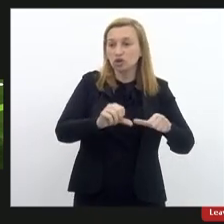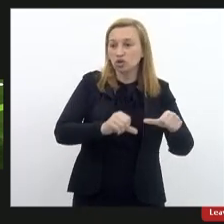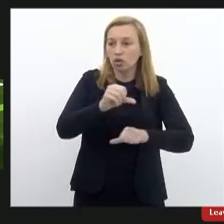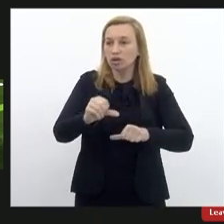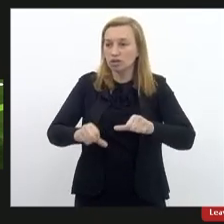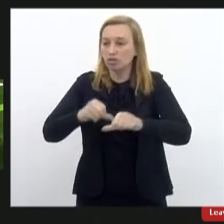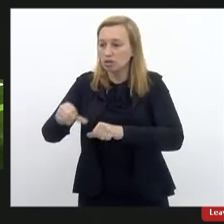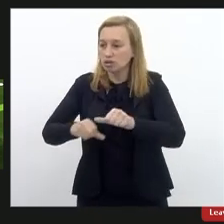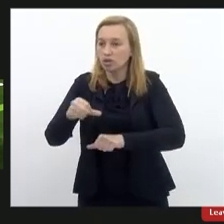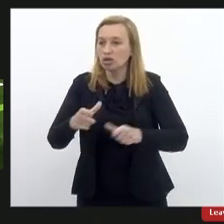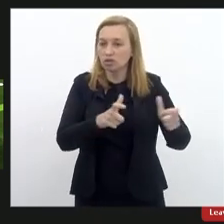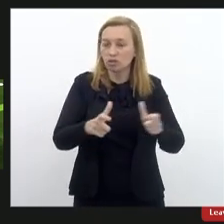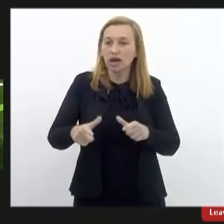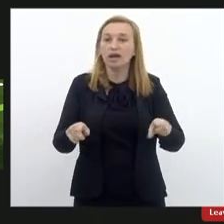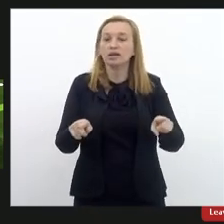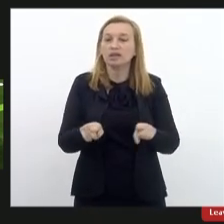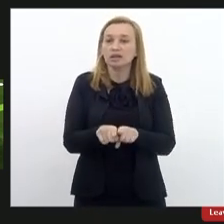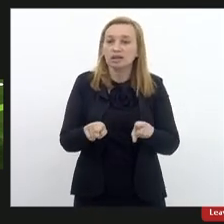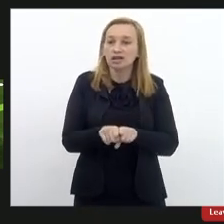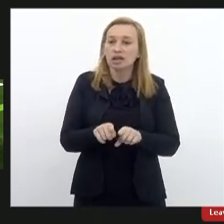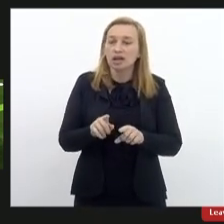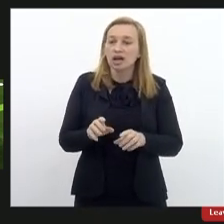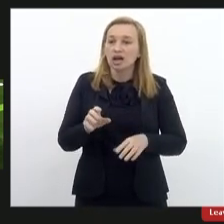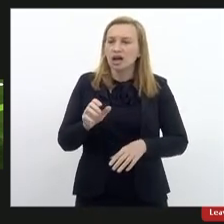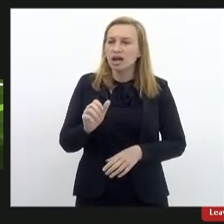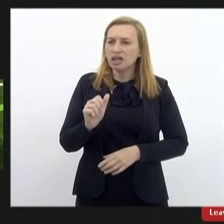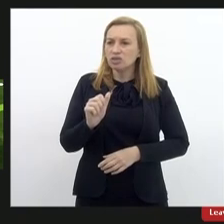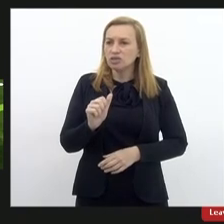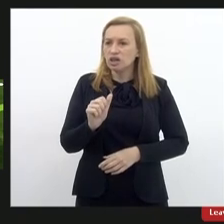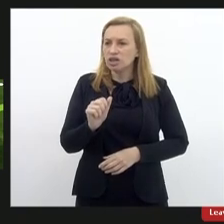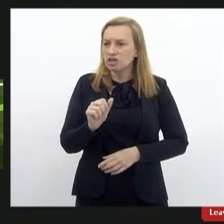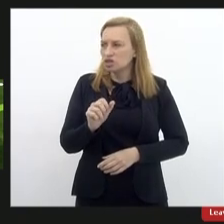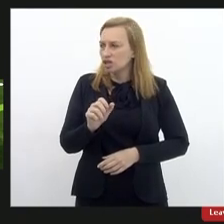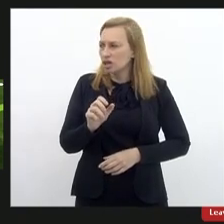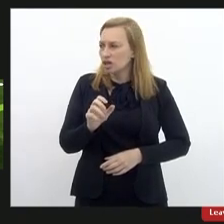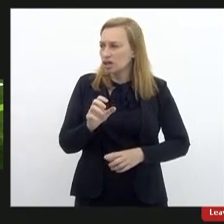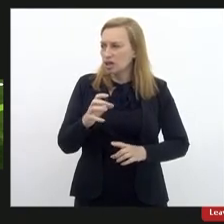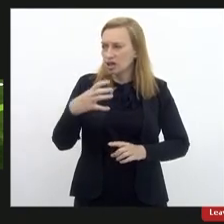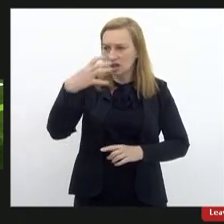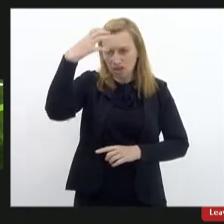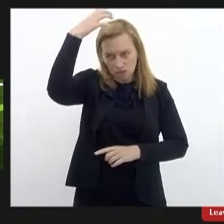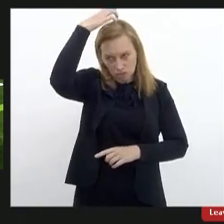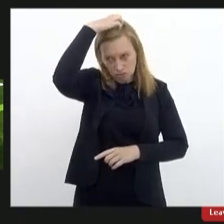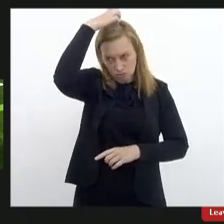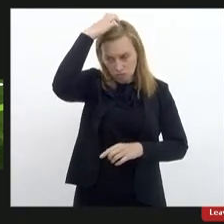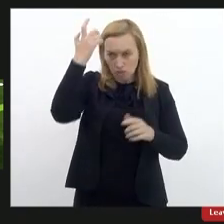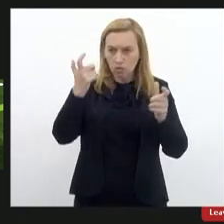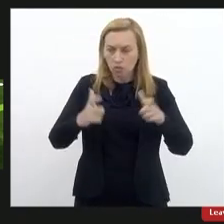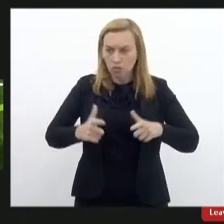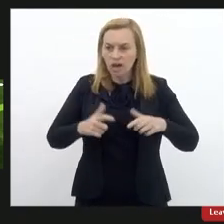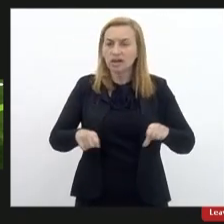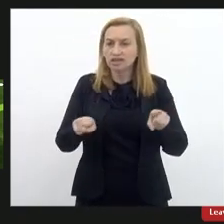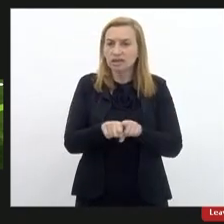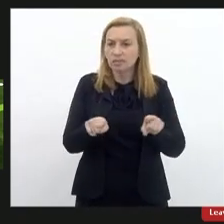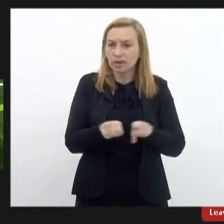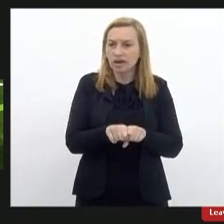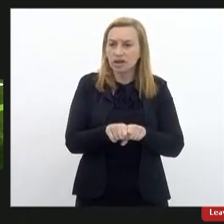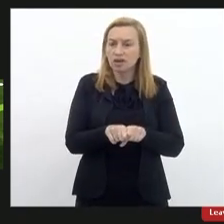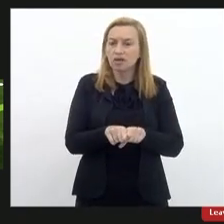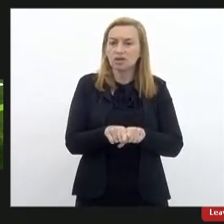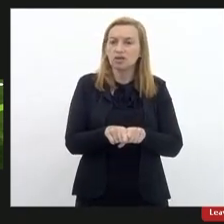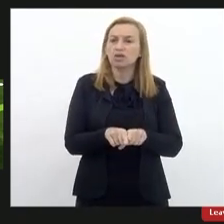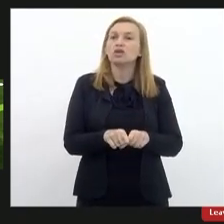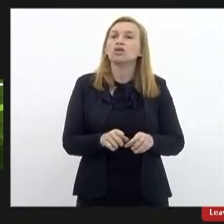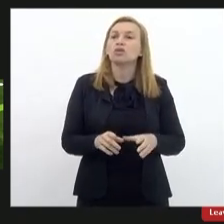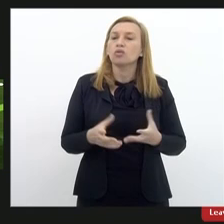e Angra dos Reis, o polo de Angra dos Reis. Sem contar que a mão de obra também, como o